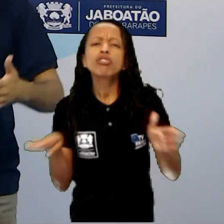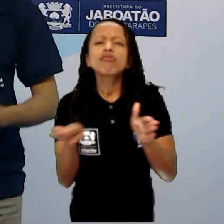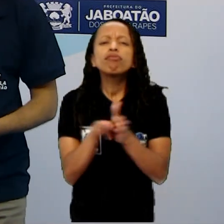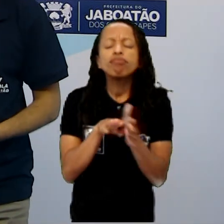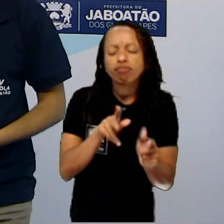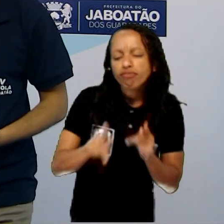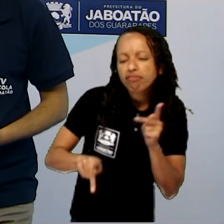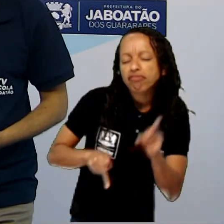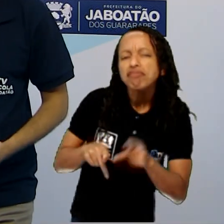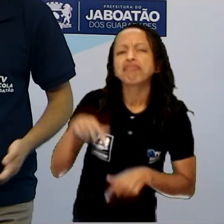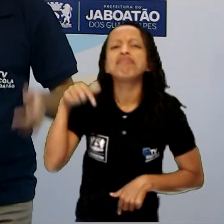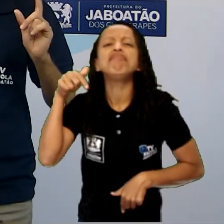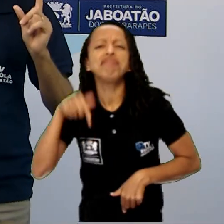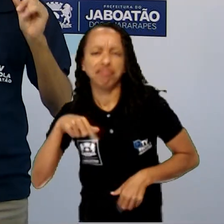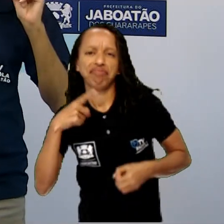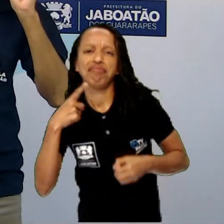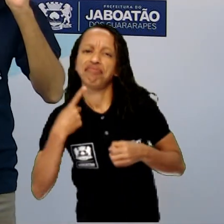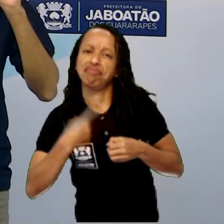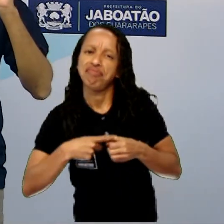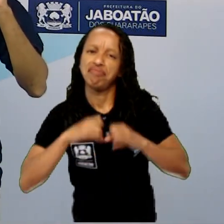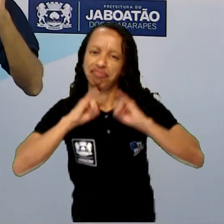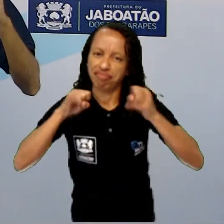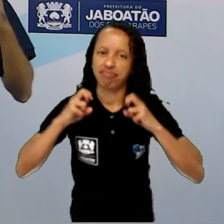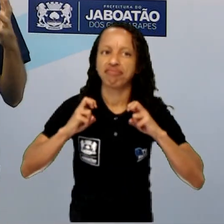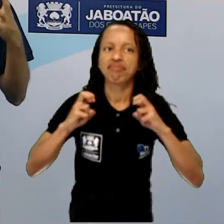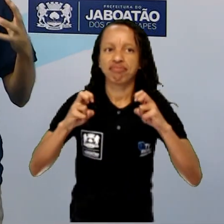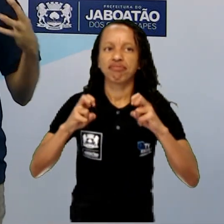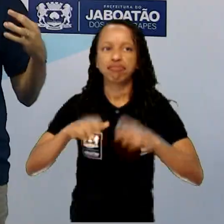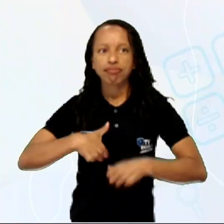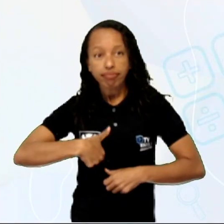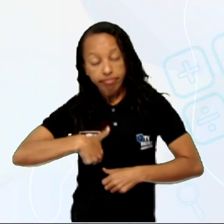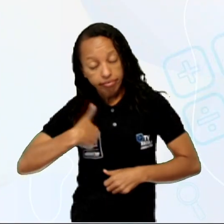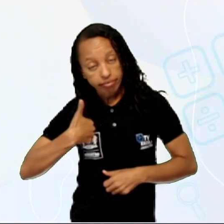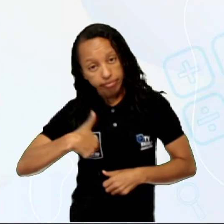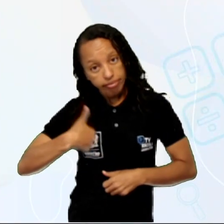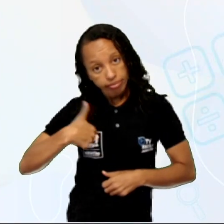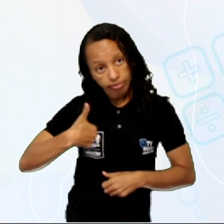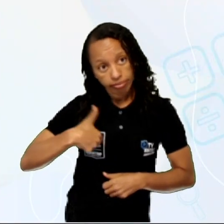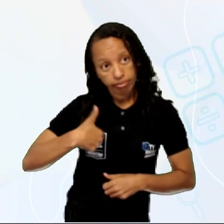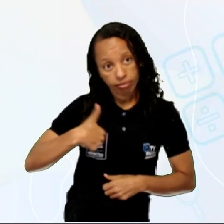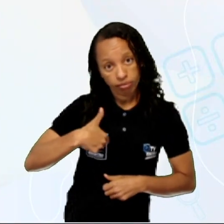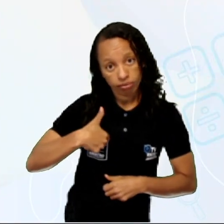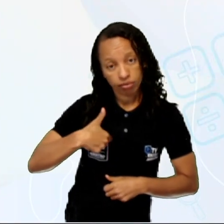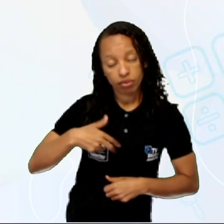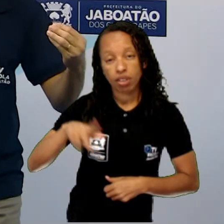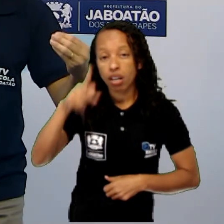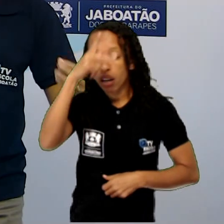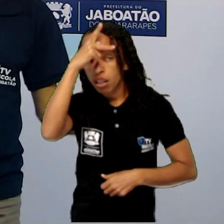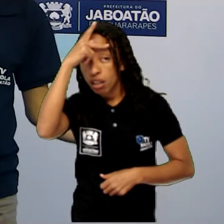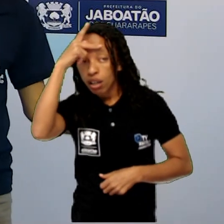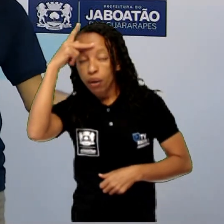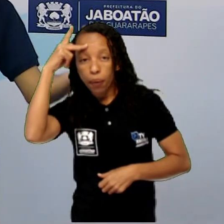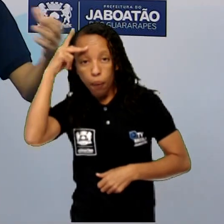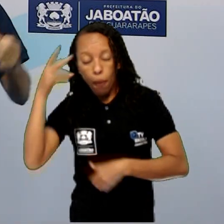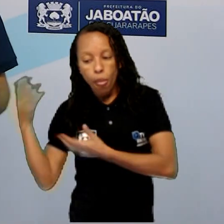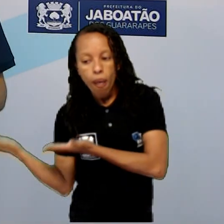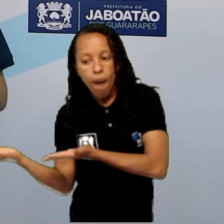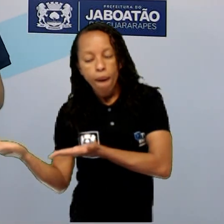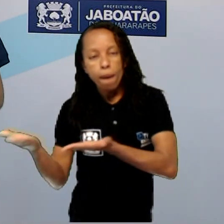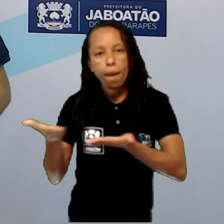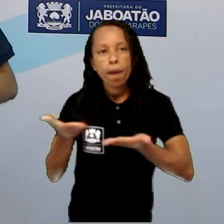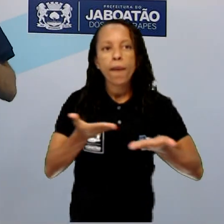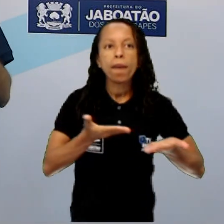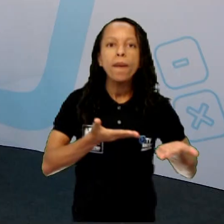povos aqui em Jabuatão? Bom, vamos lá. Primeiro aconteceu o seguinte, as pessoas vieram pra cá